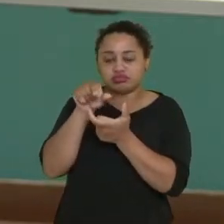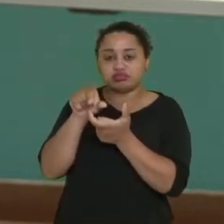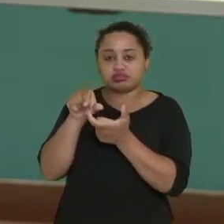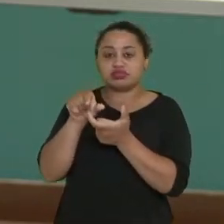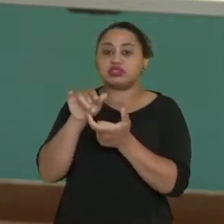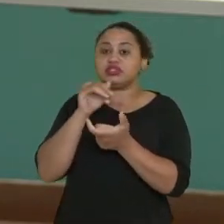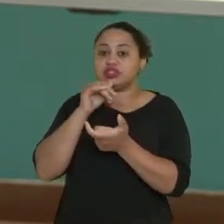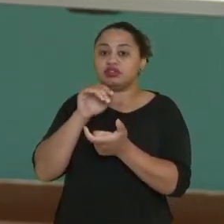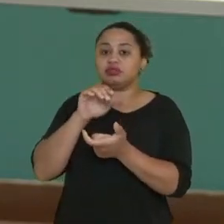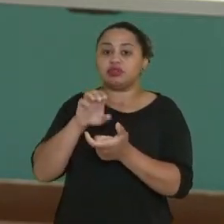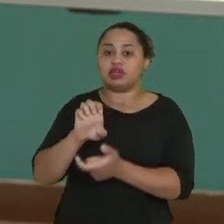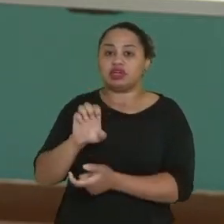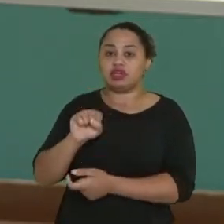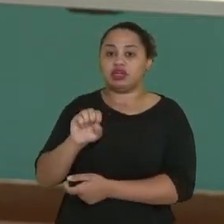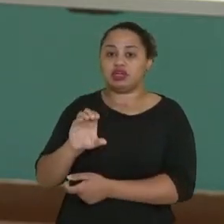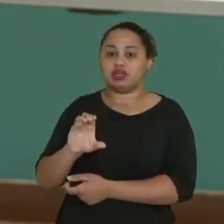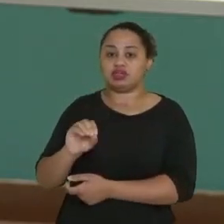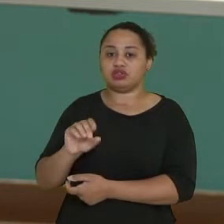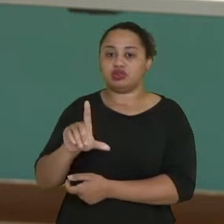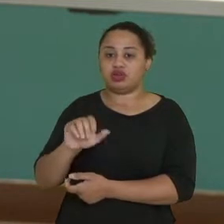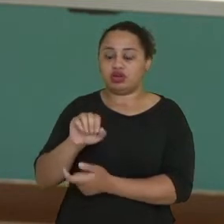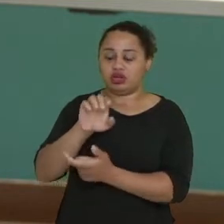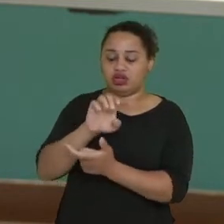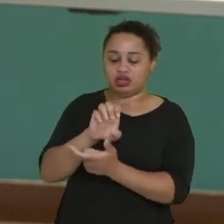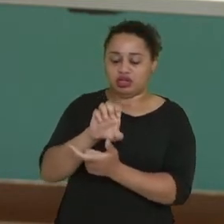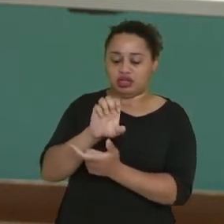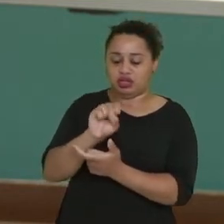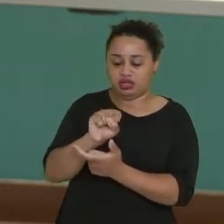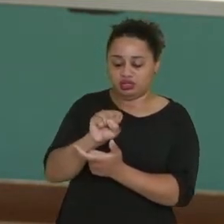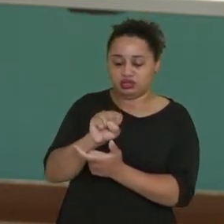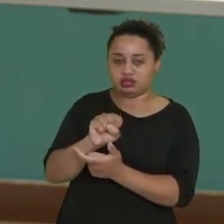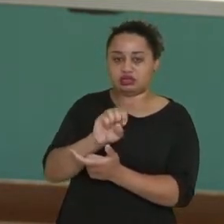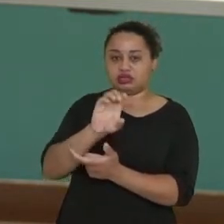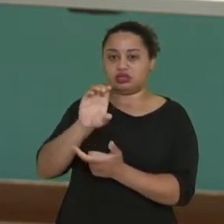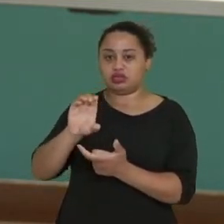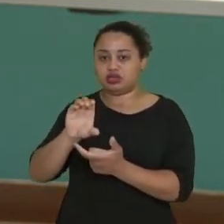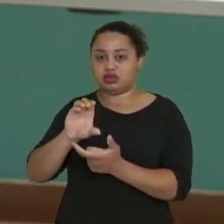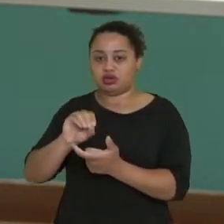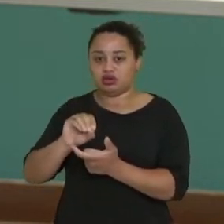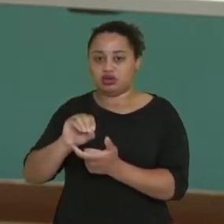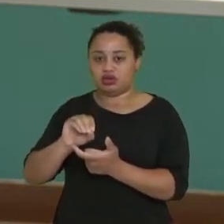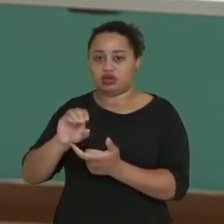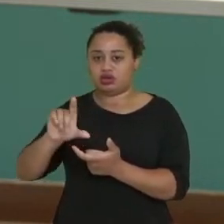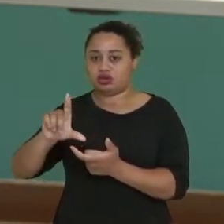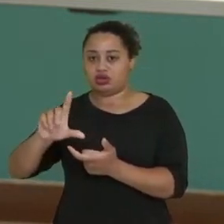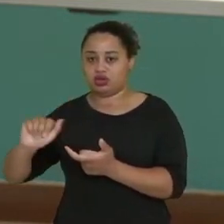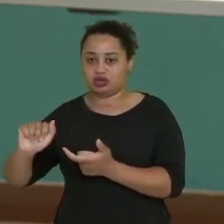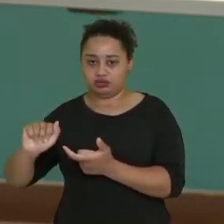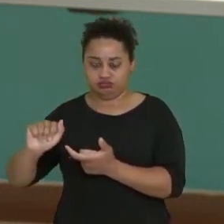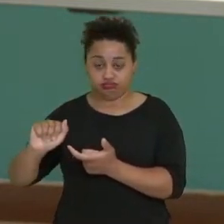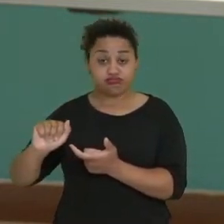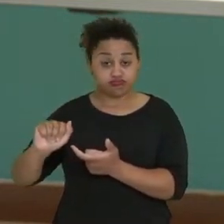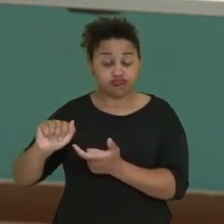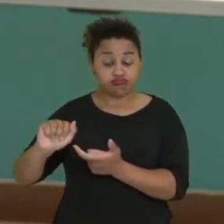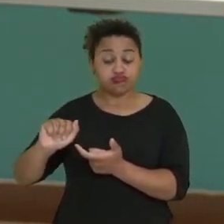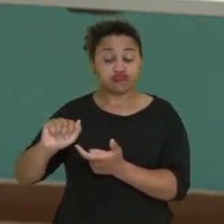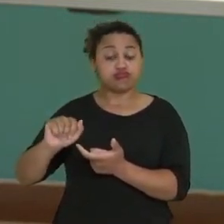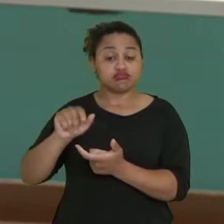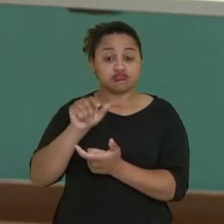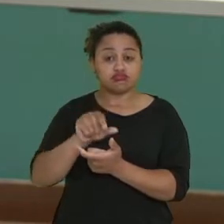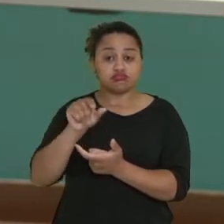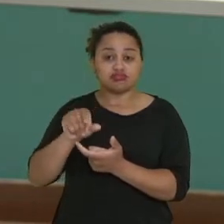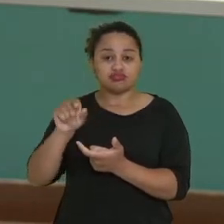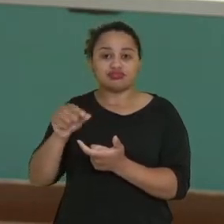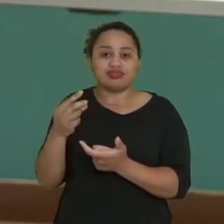escola, né? Então, escola separando em sílabas fica es-co-la. Teríamos três